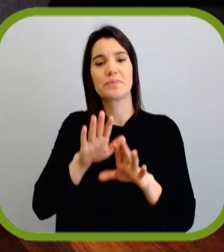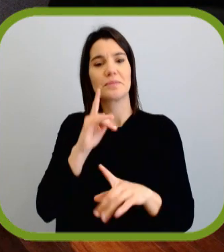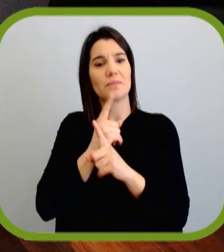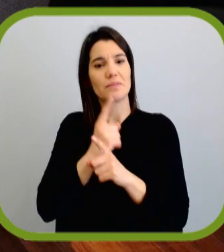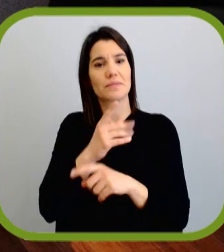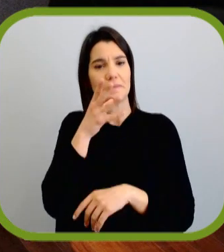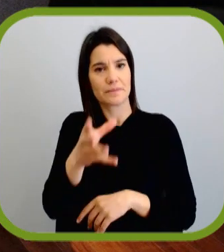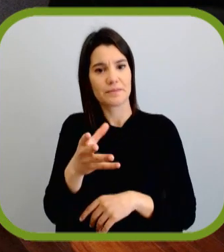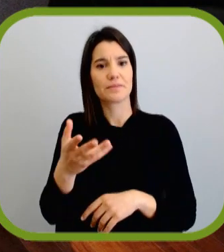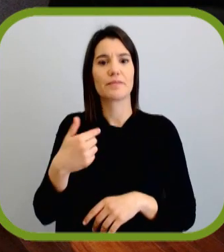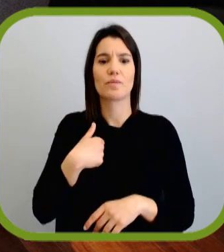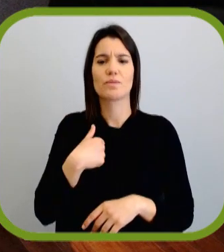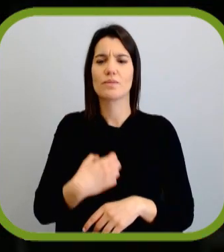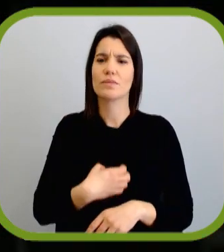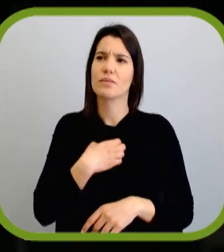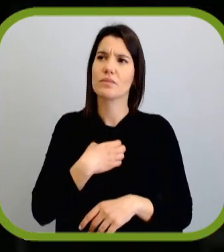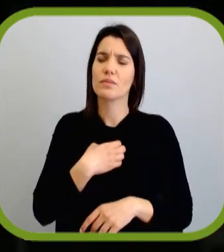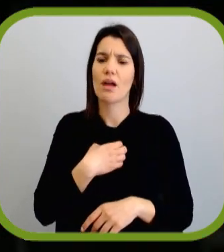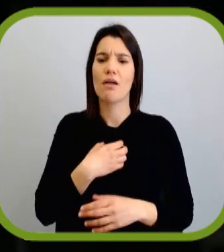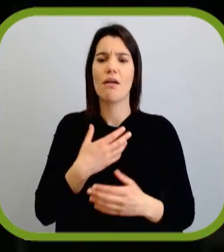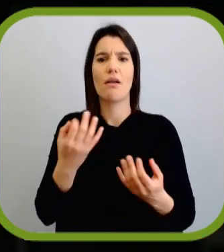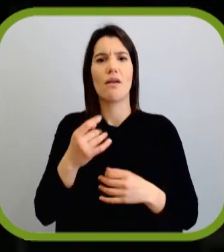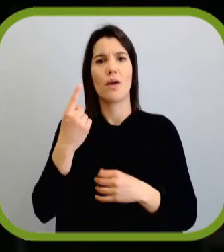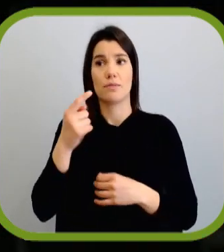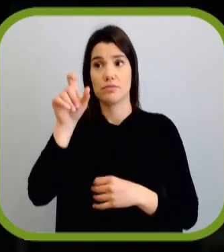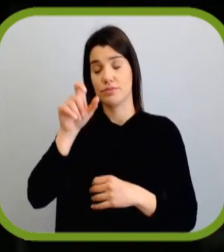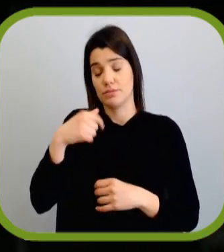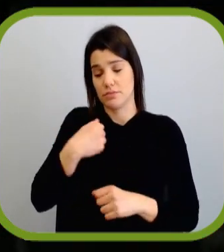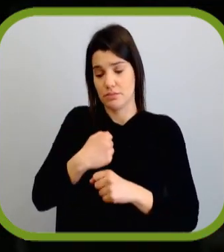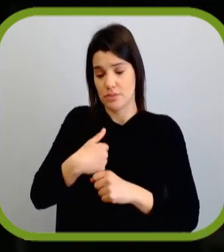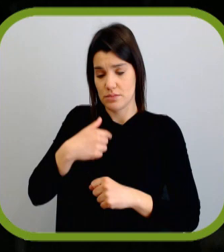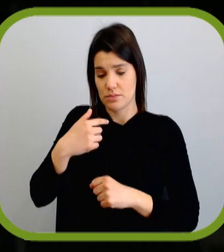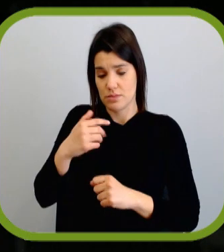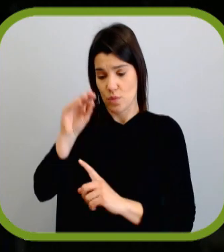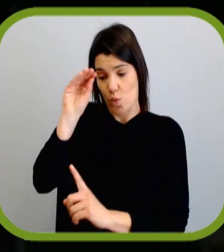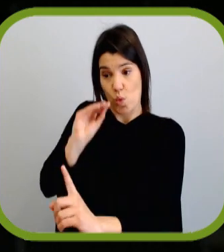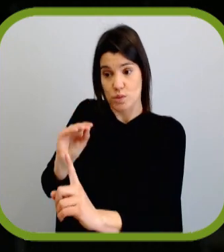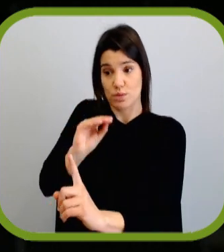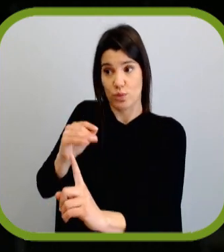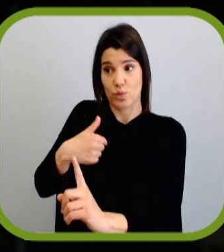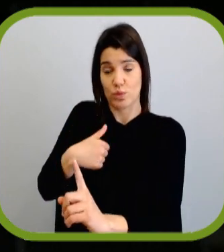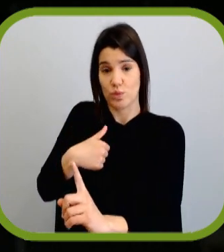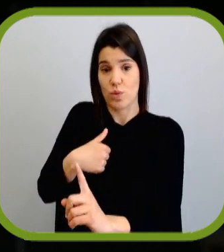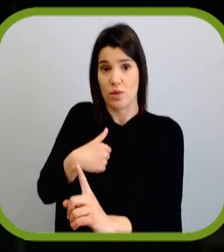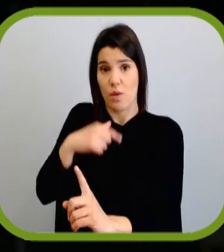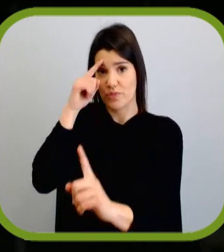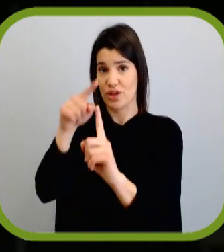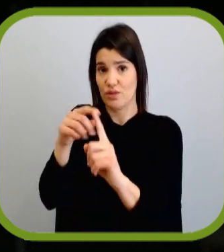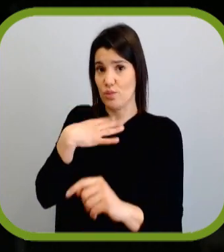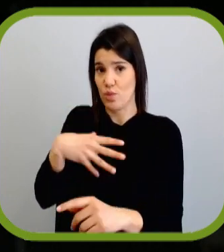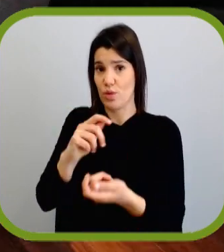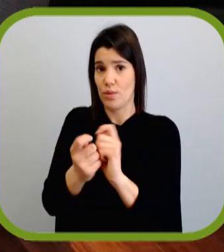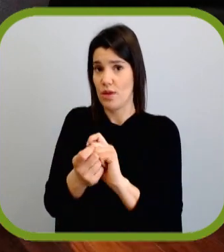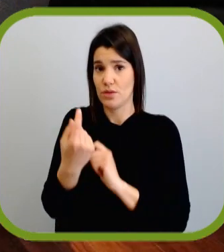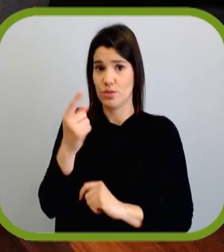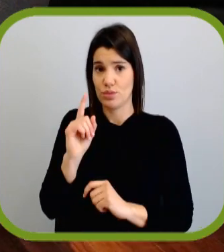De qualquer forma, deixa-me dizer-te que eu tenho a ideia de que um consultor não tem a missão de mudar o